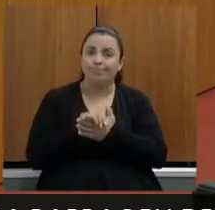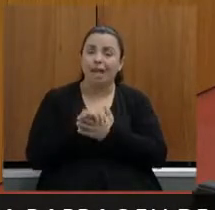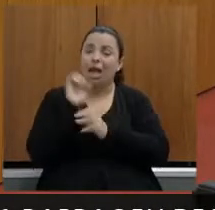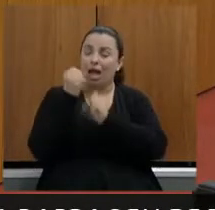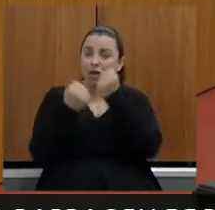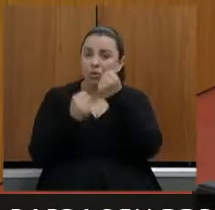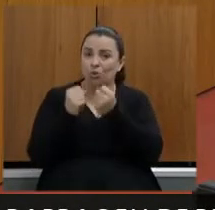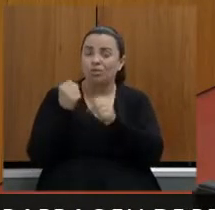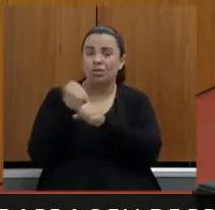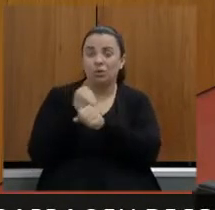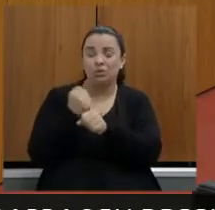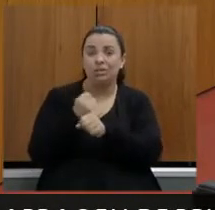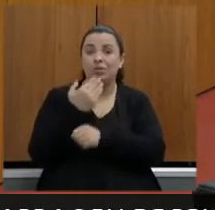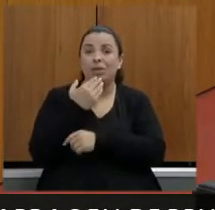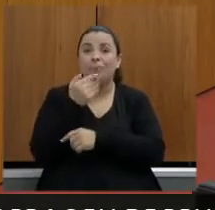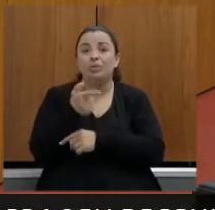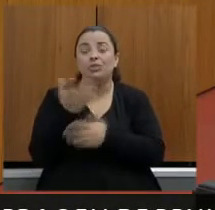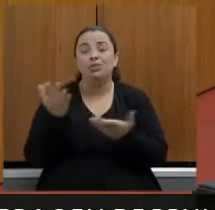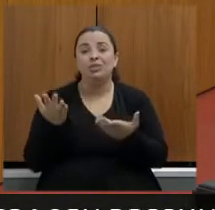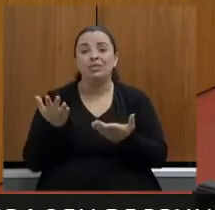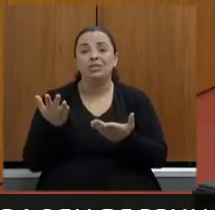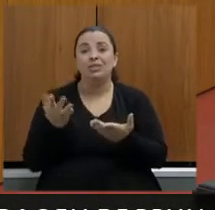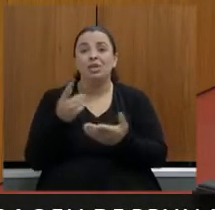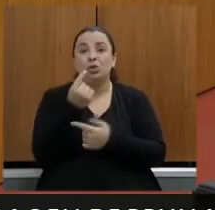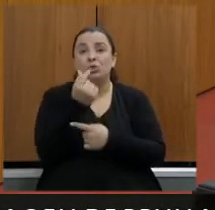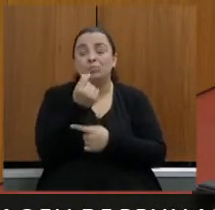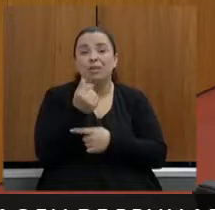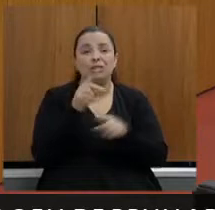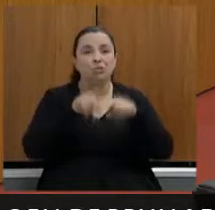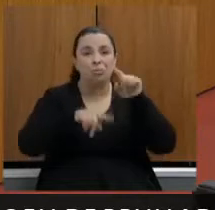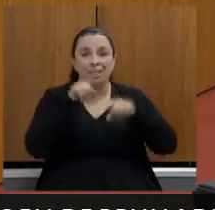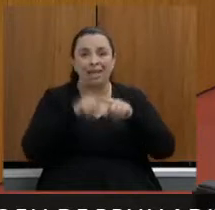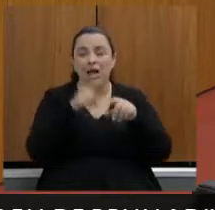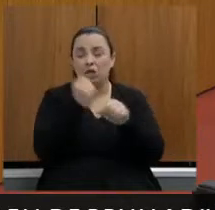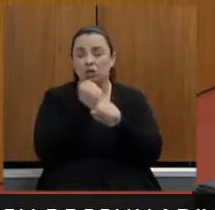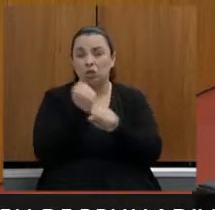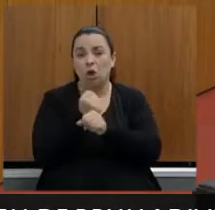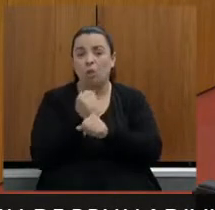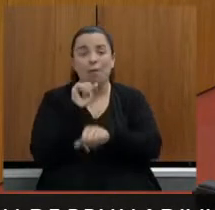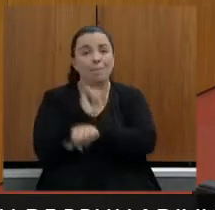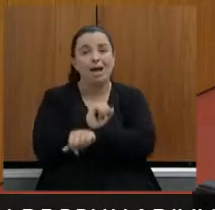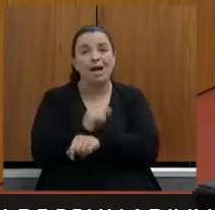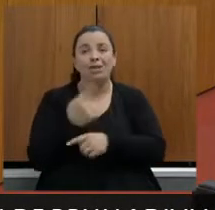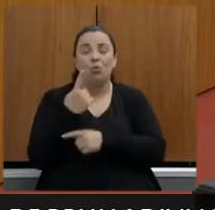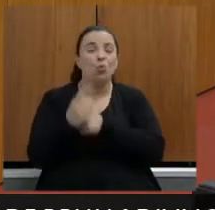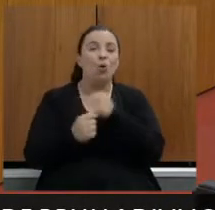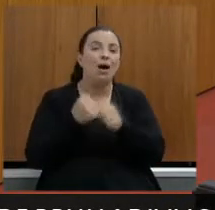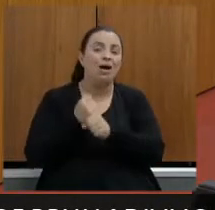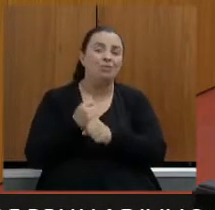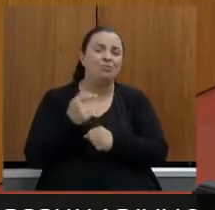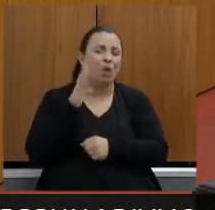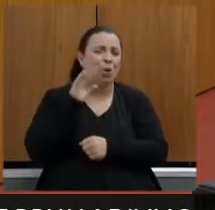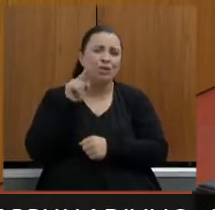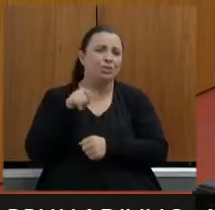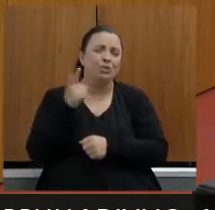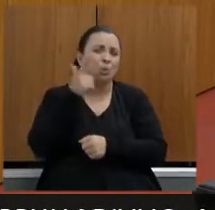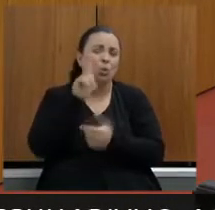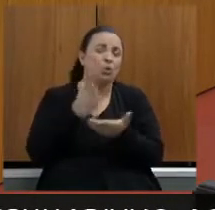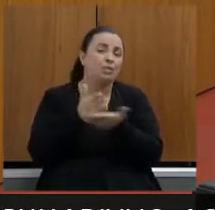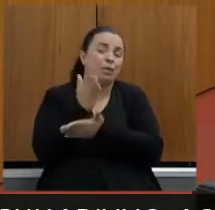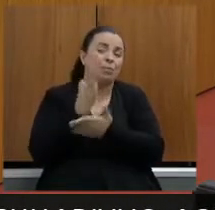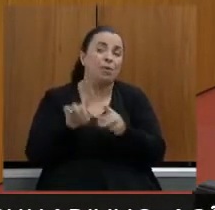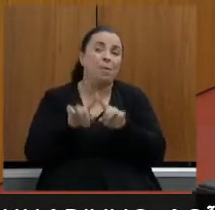solicitando isso enfim isso está em discussão a gente acha que não vai ser aprovado no congresso mas o que nós fizemos